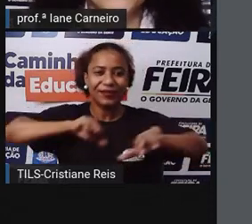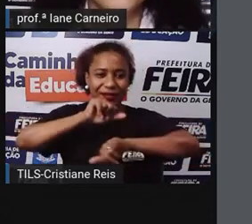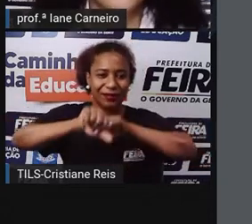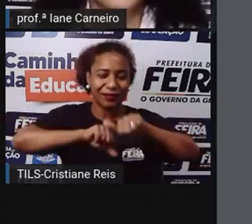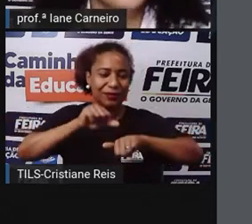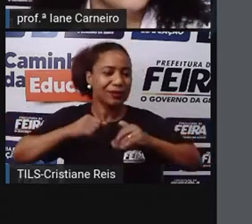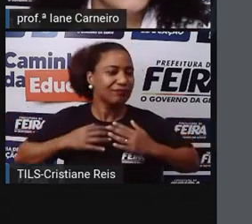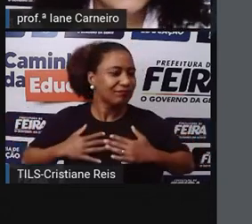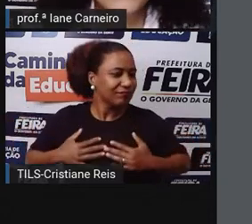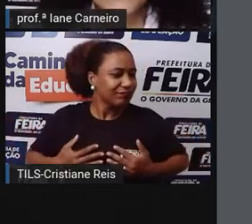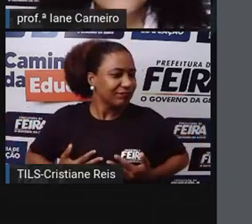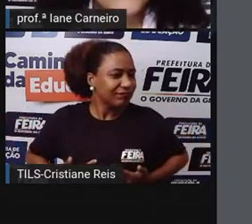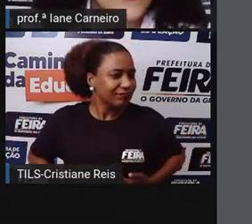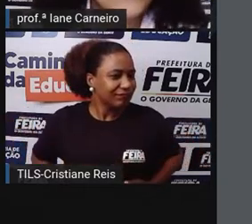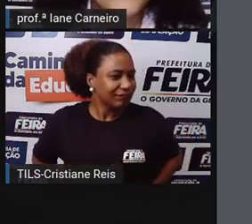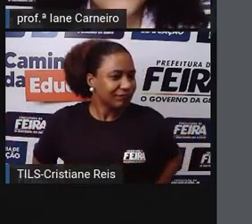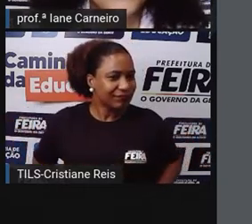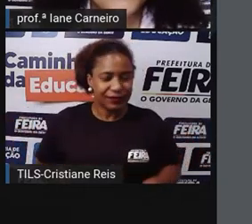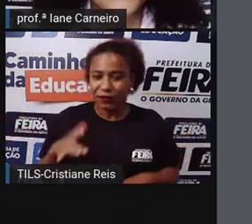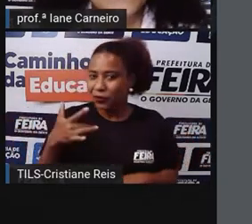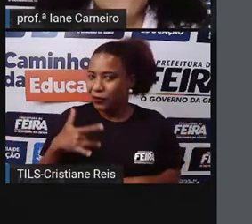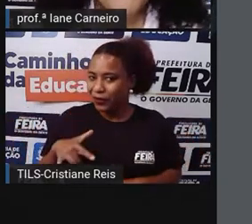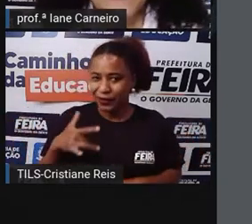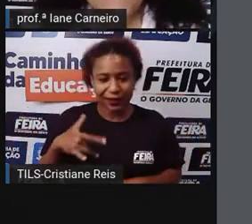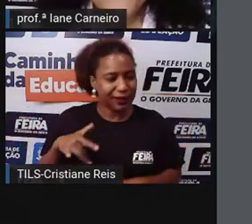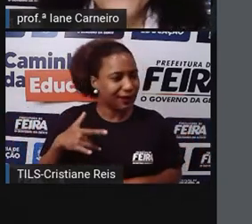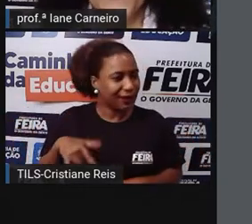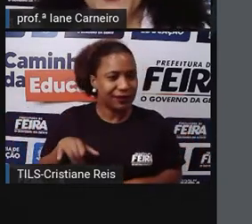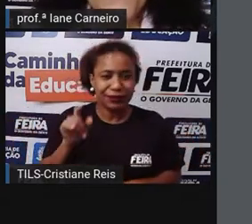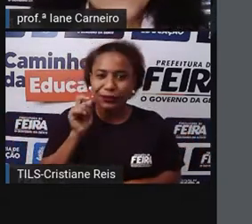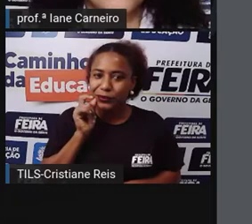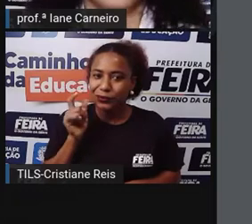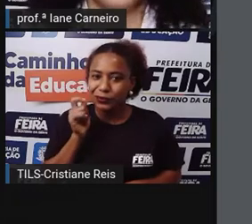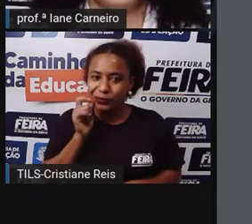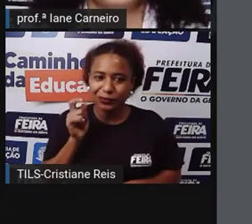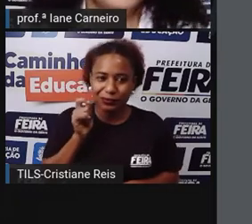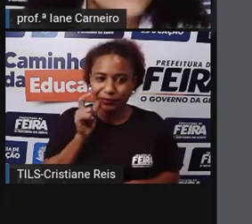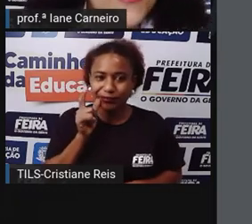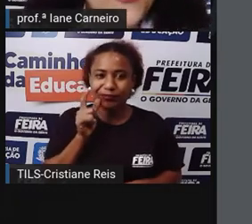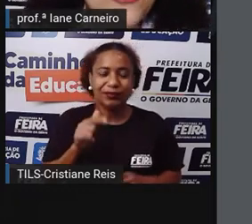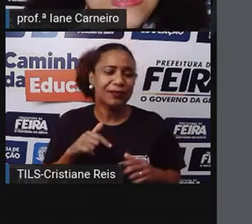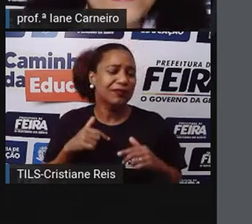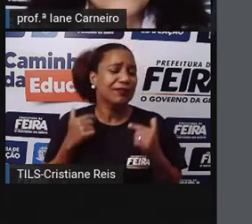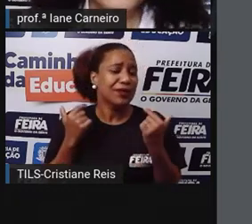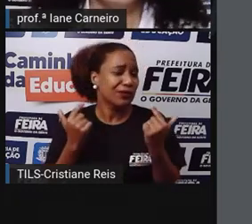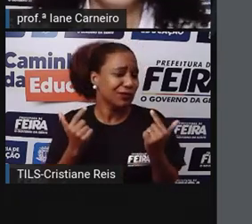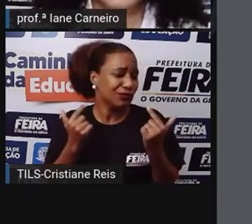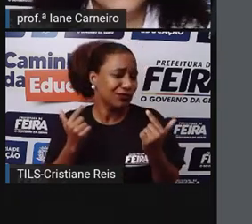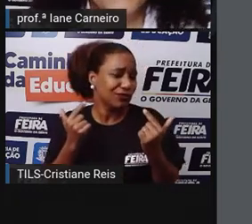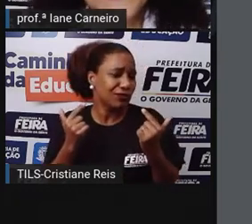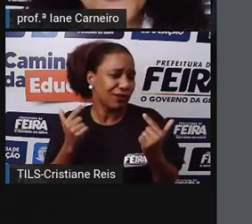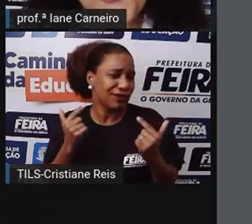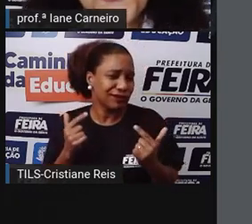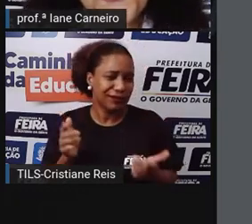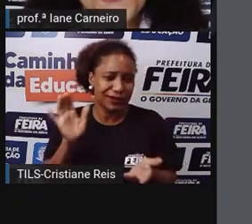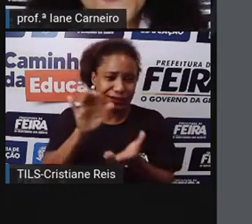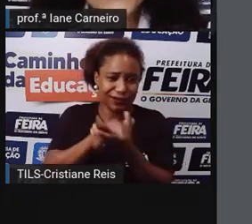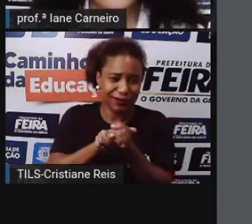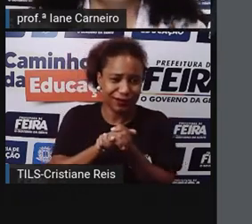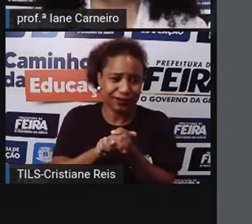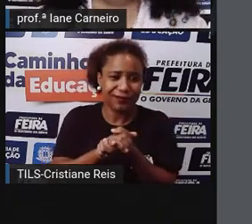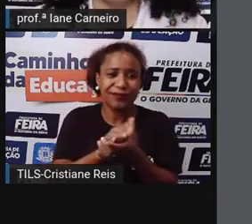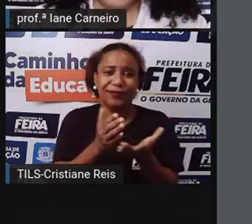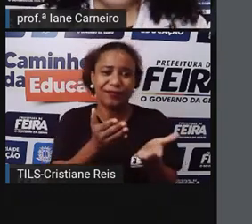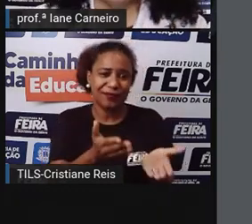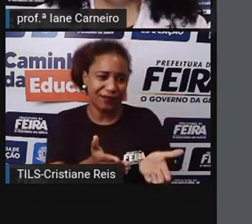pensando Coitado do ratinho Para mim Foi uma sorte Não podia dar certo Um casamento Com um noivo